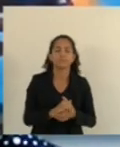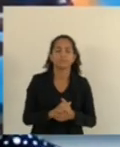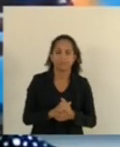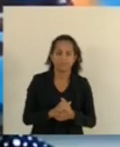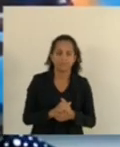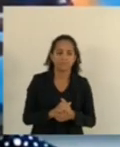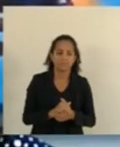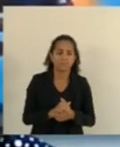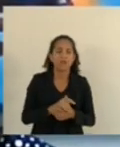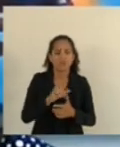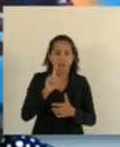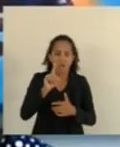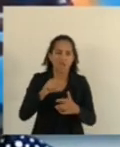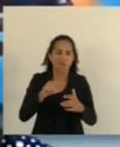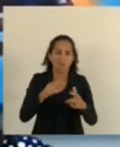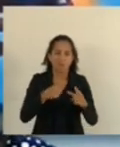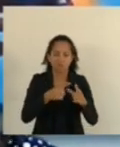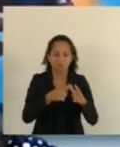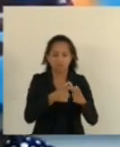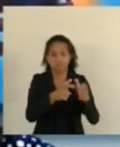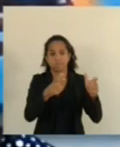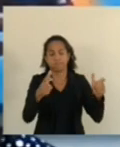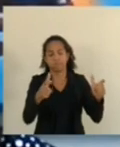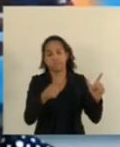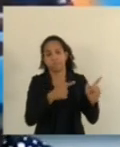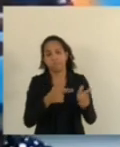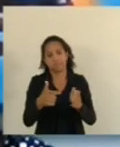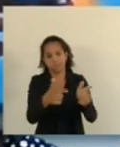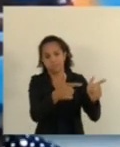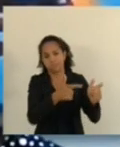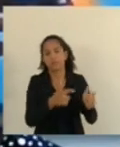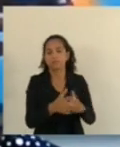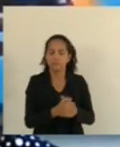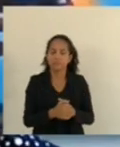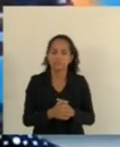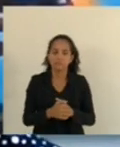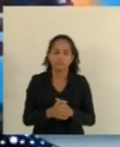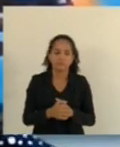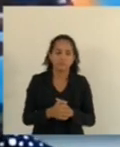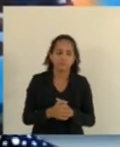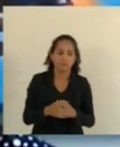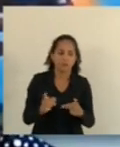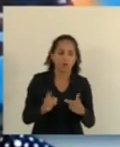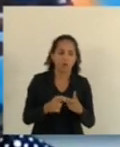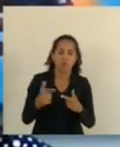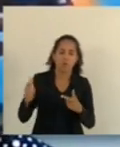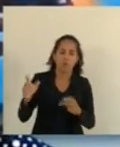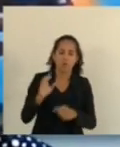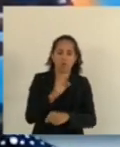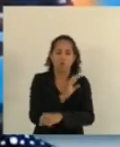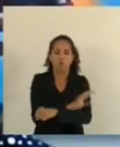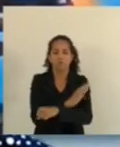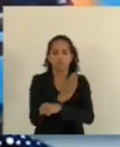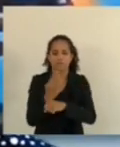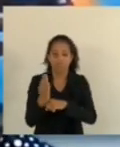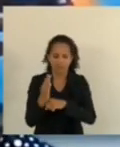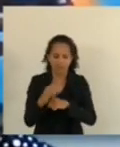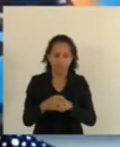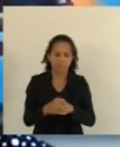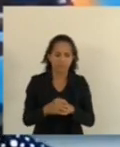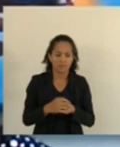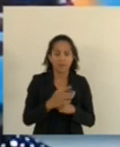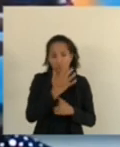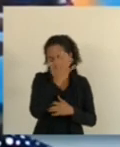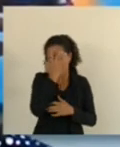uma chacina mesmo, algo que era para poder liquidar com todo mundo. Em Braço do Rio, Conceição da Bás e eram três